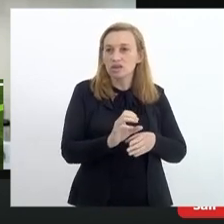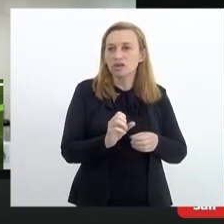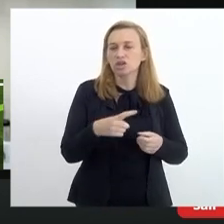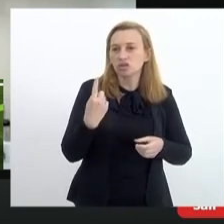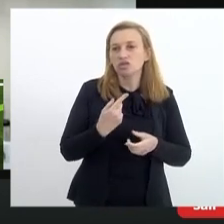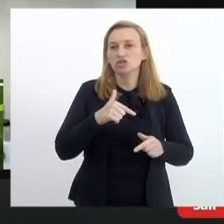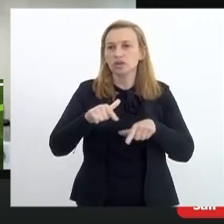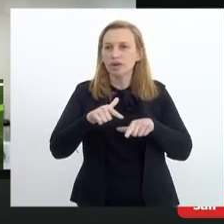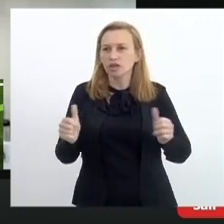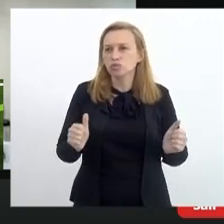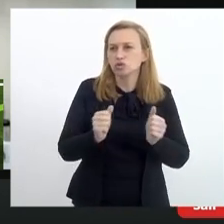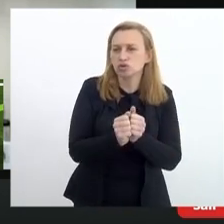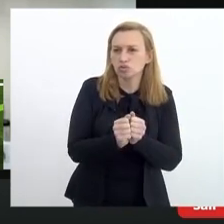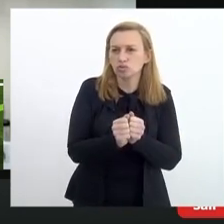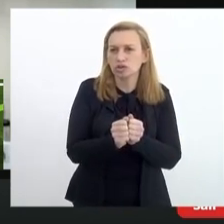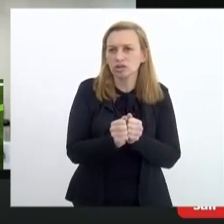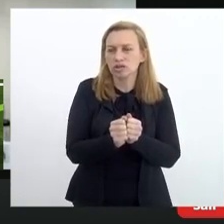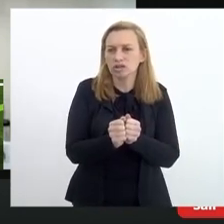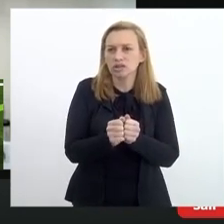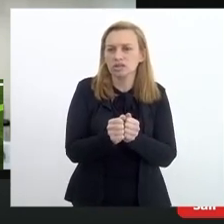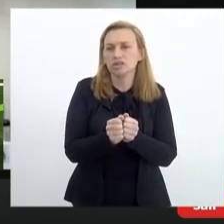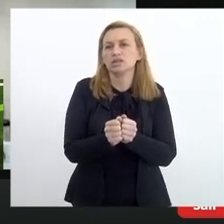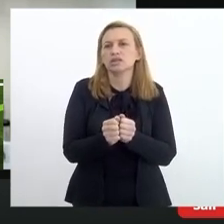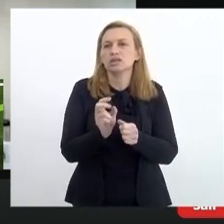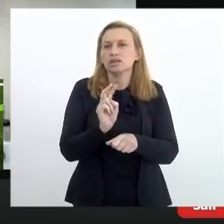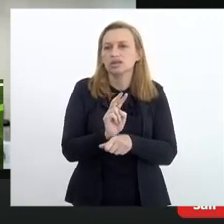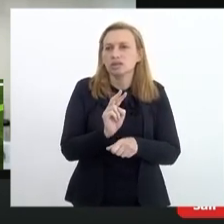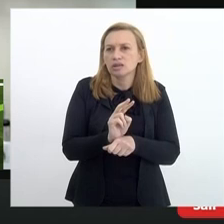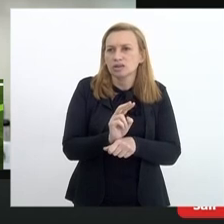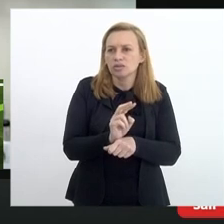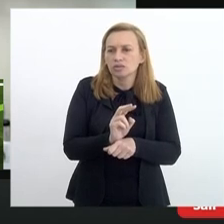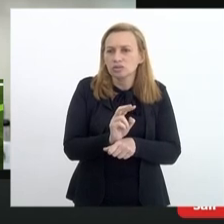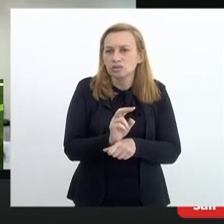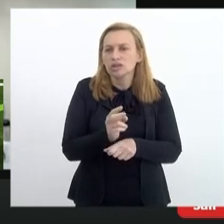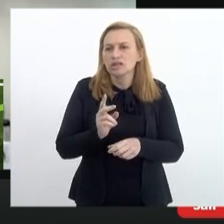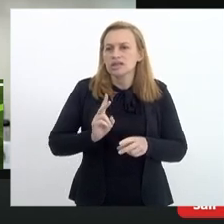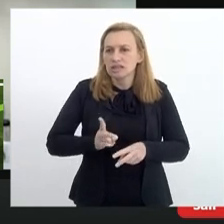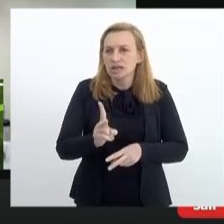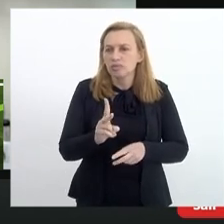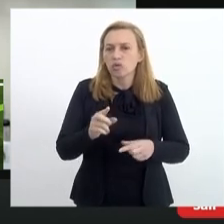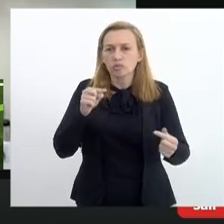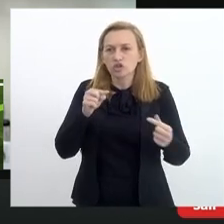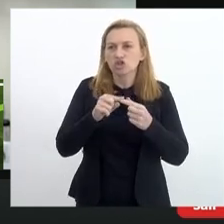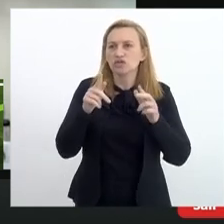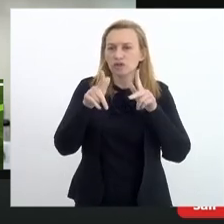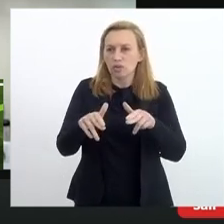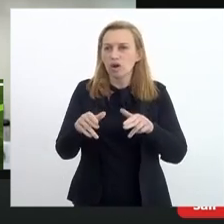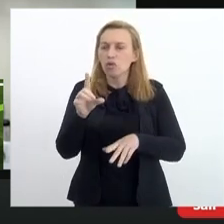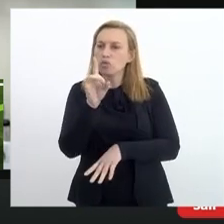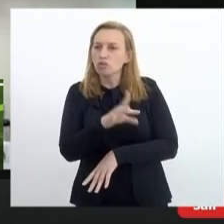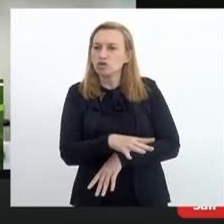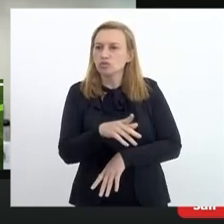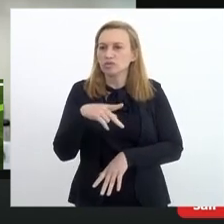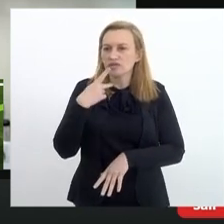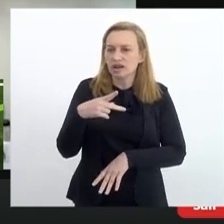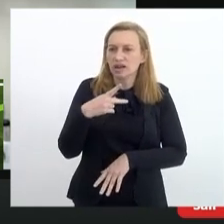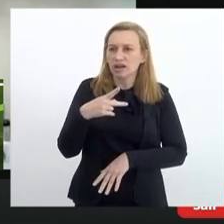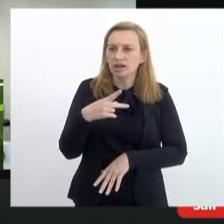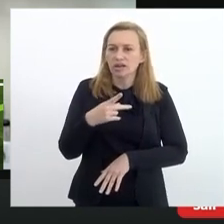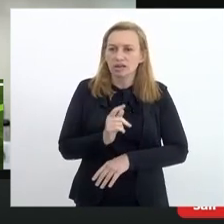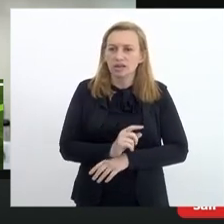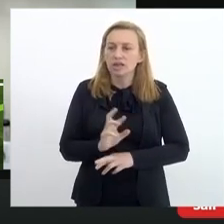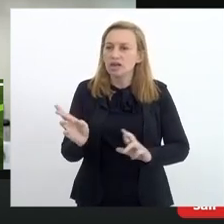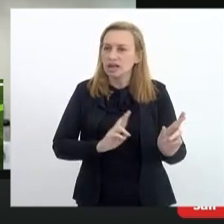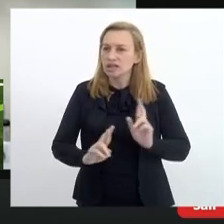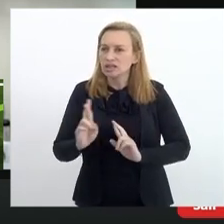trabalhamos juntos e sempre com o mesmo intuito. Última coisa para não me alongar muito, em relação